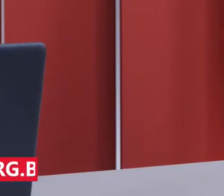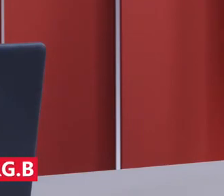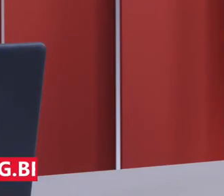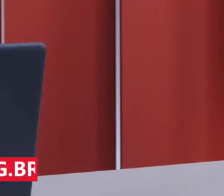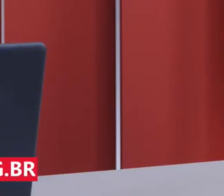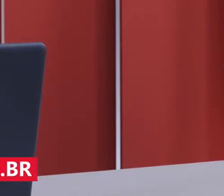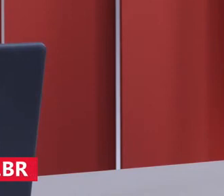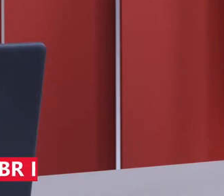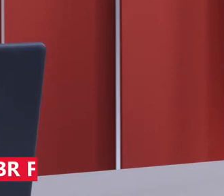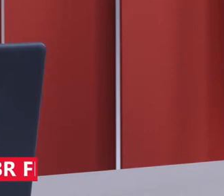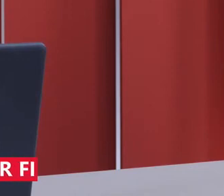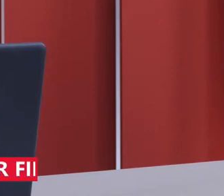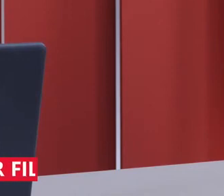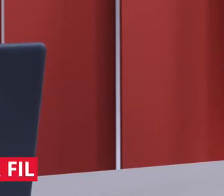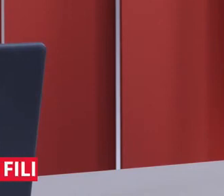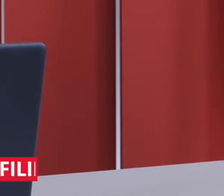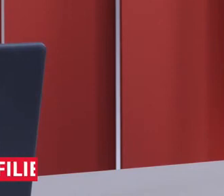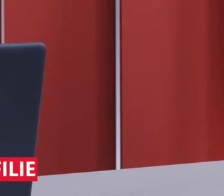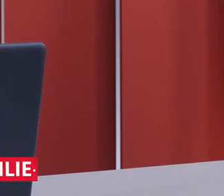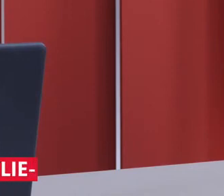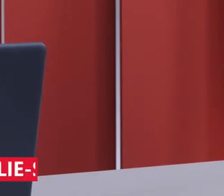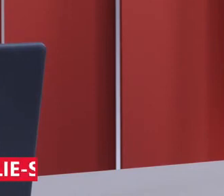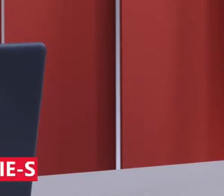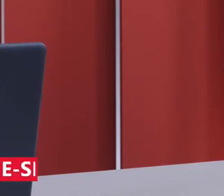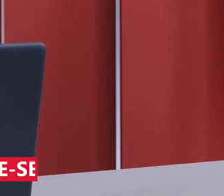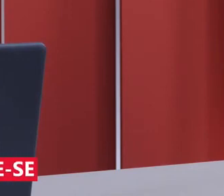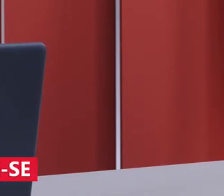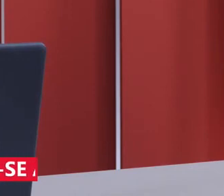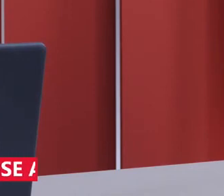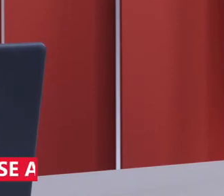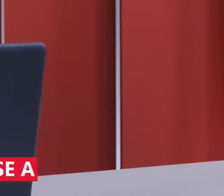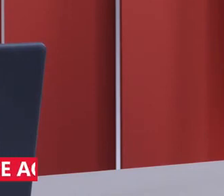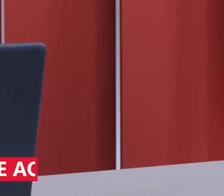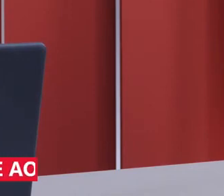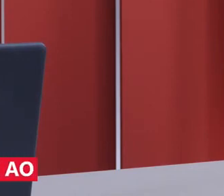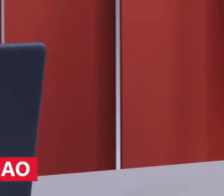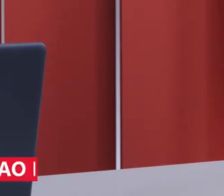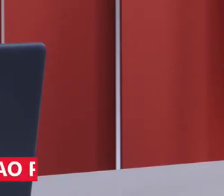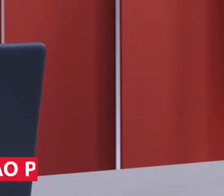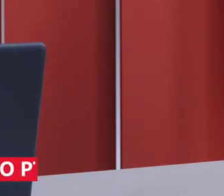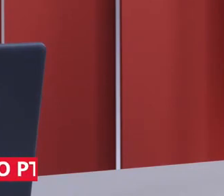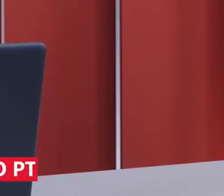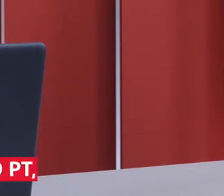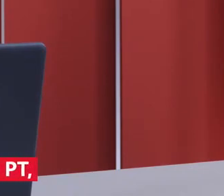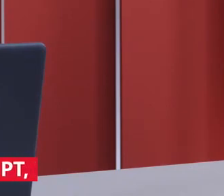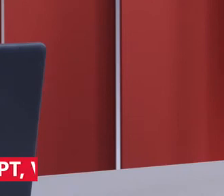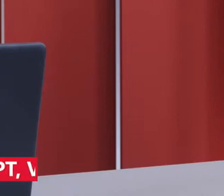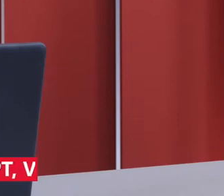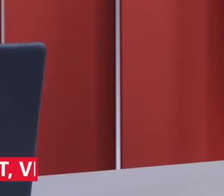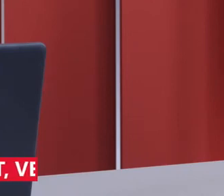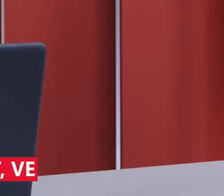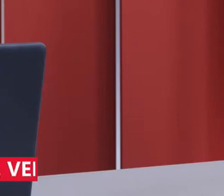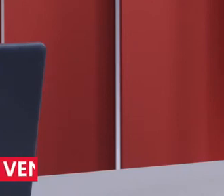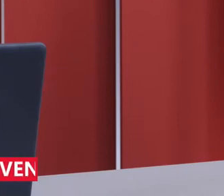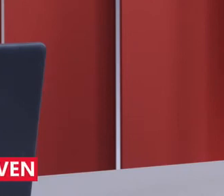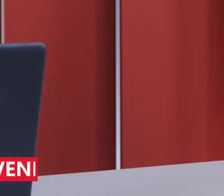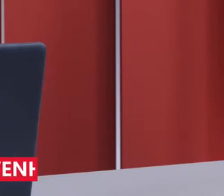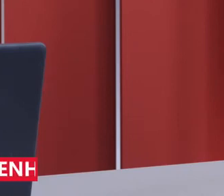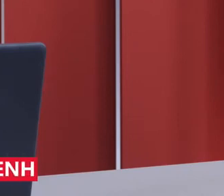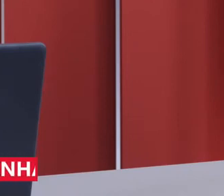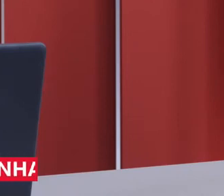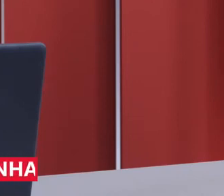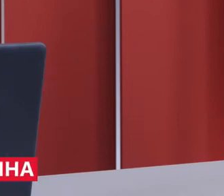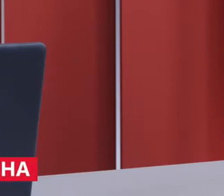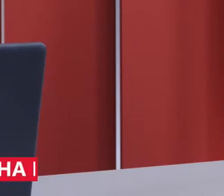por registro, né, então é uma coisa controlada, você tem que fazer o login e tudo. Então é um resultado que condiz com a opinião das